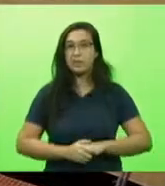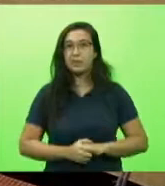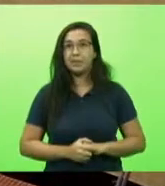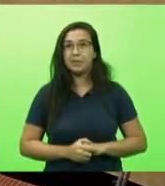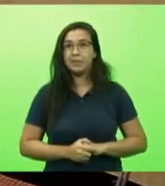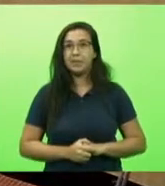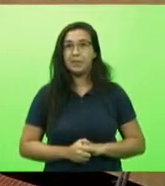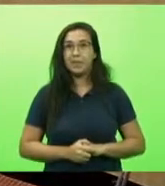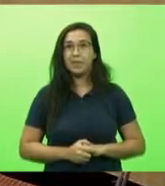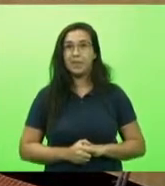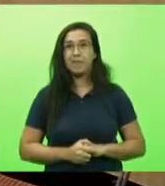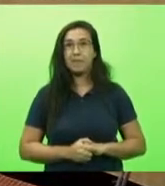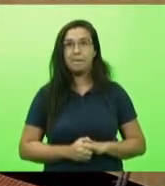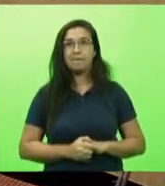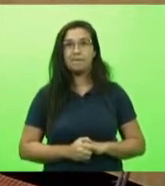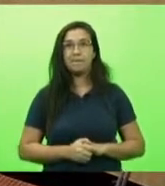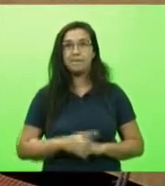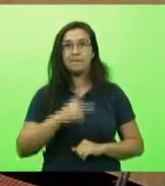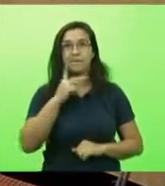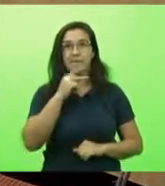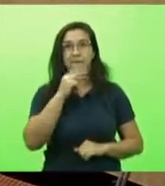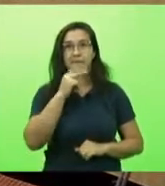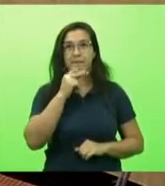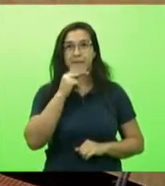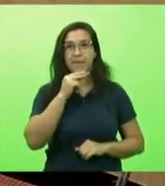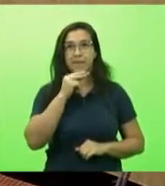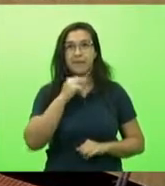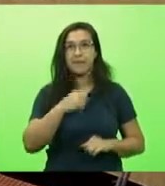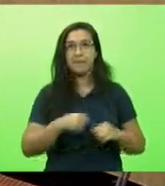deputado Kennedy. Deputado Kennedy.